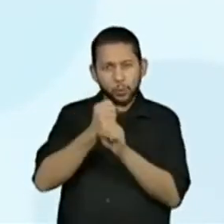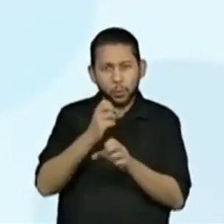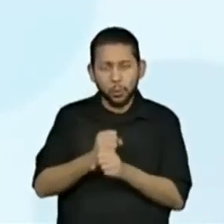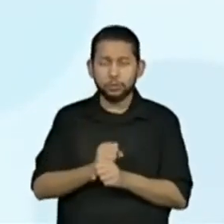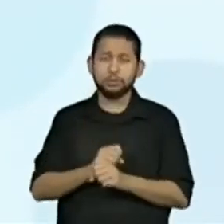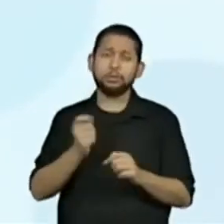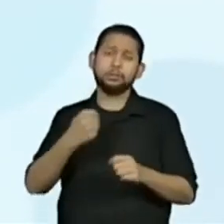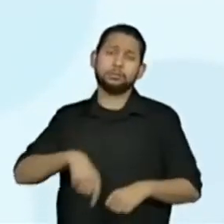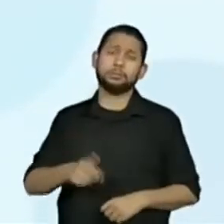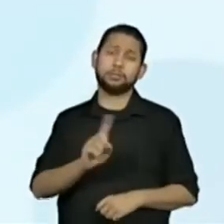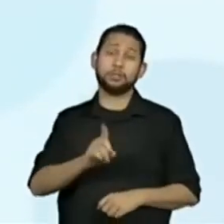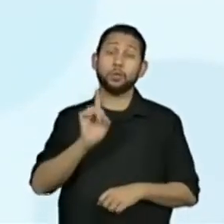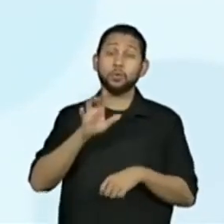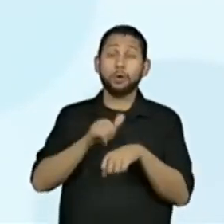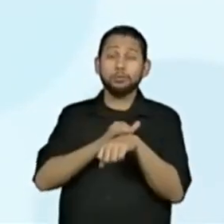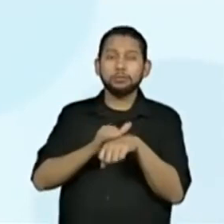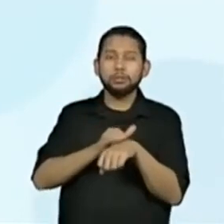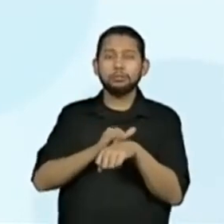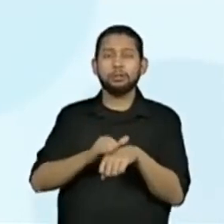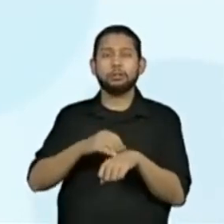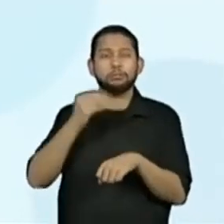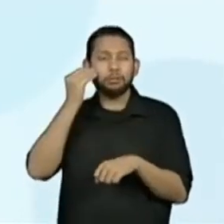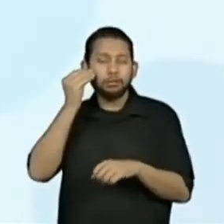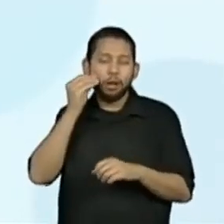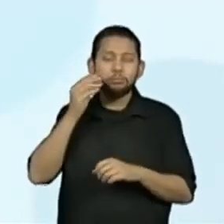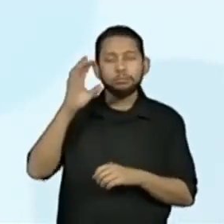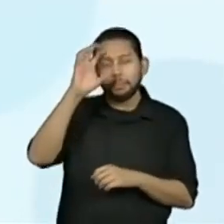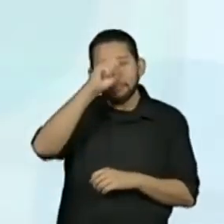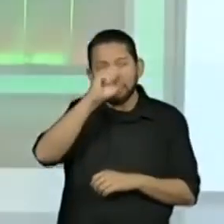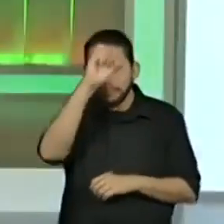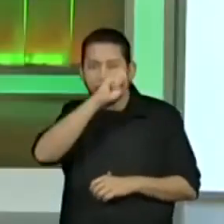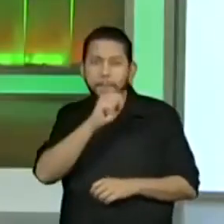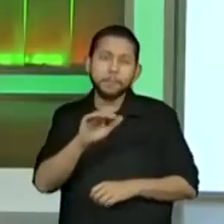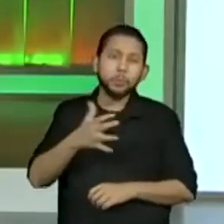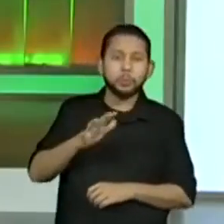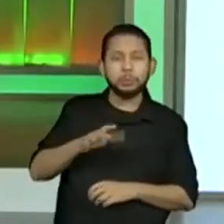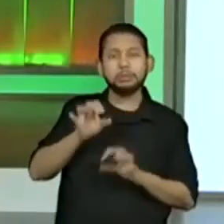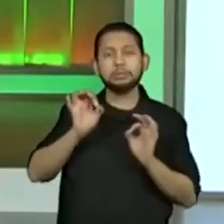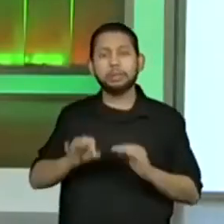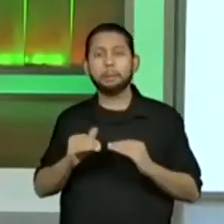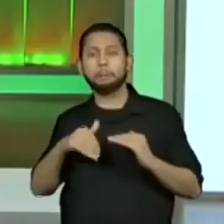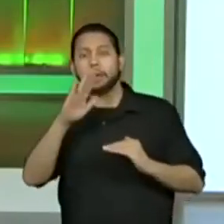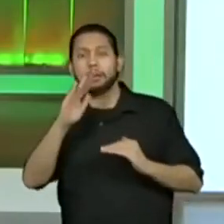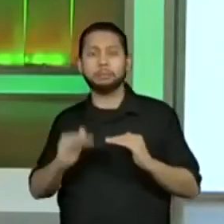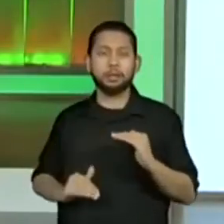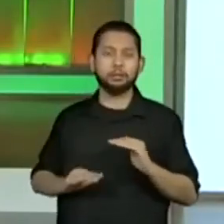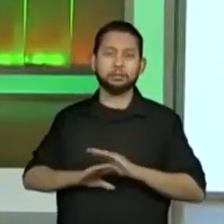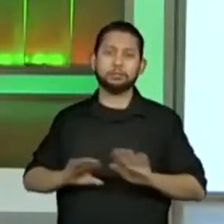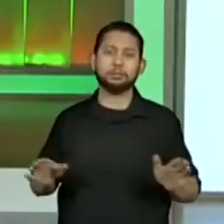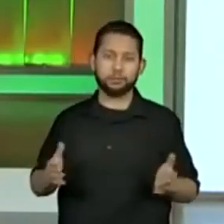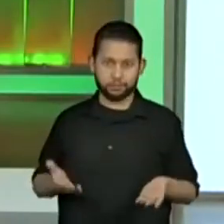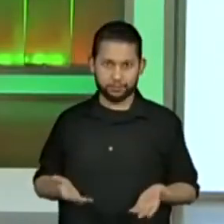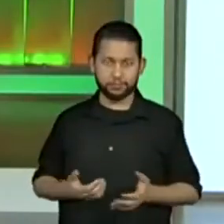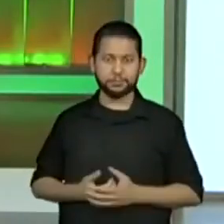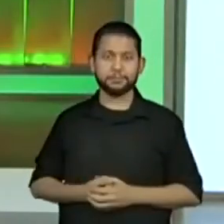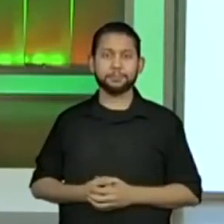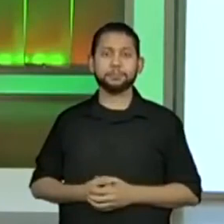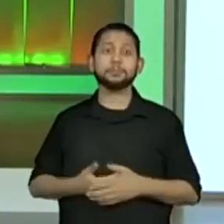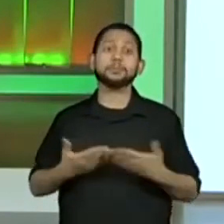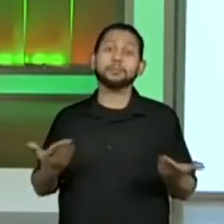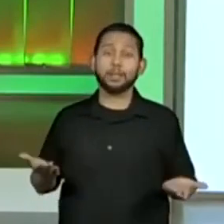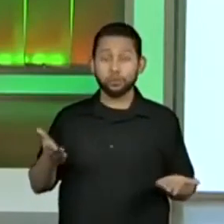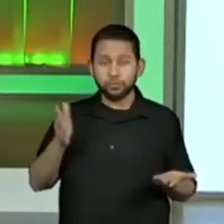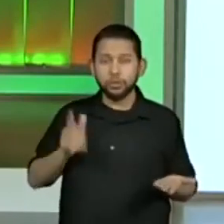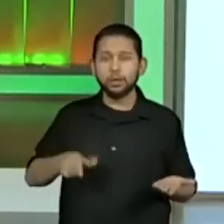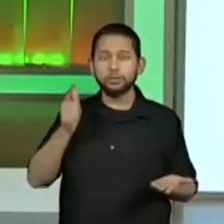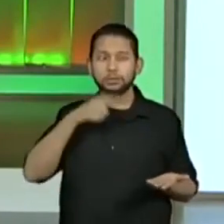estimar. Eu preciso pensar. É isso. Você precisa achar uma estratégia e pensar. Já que a gente já